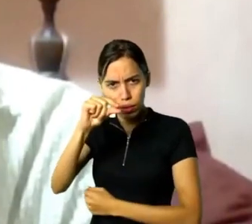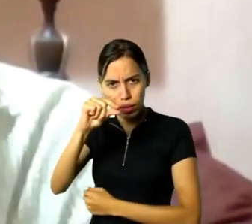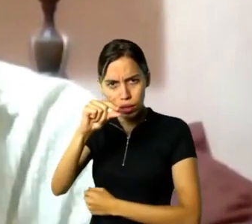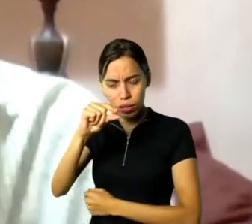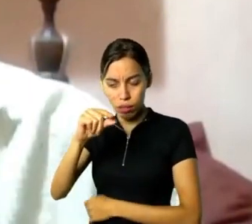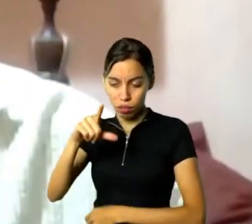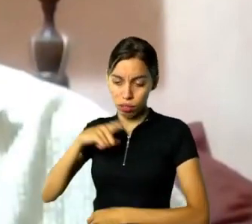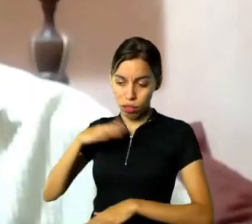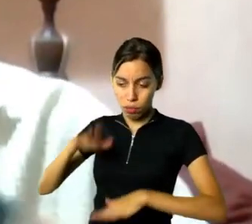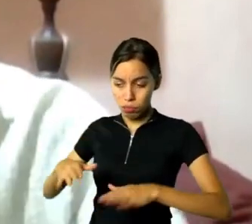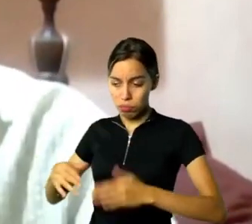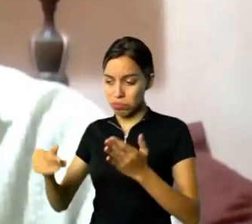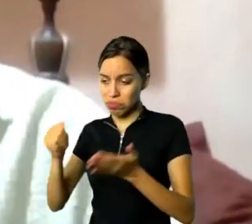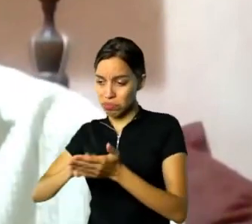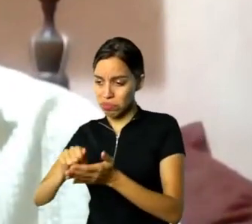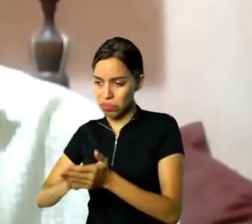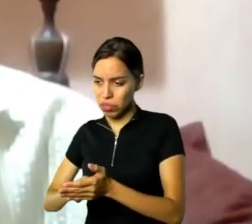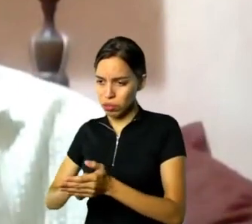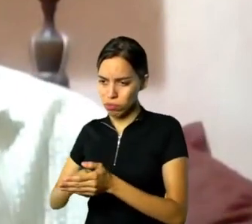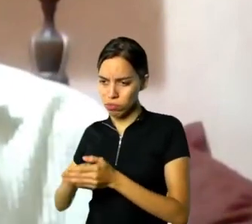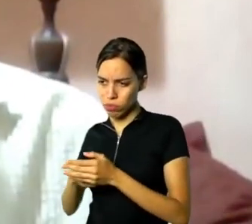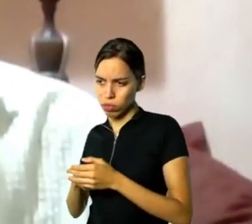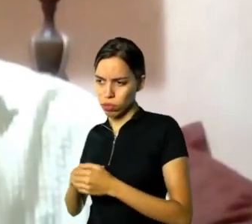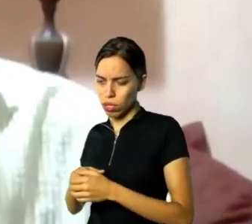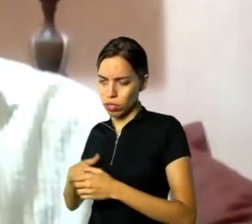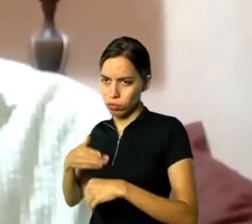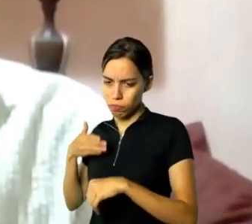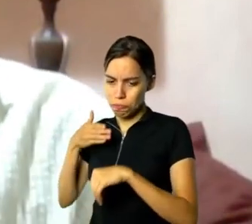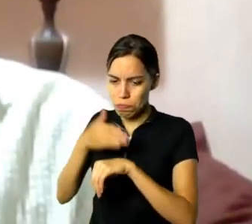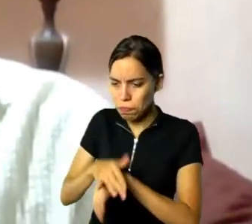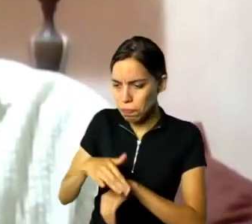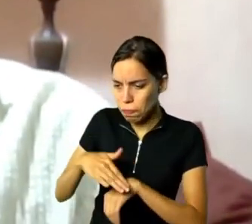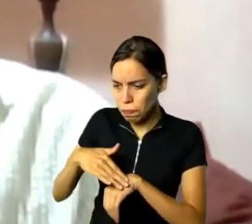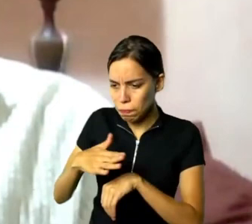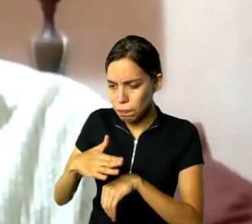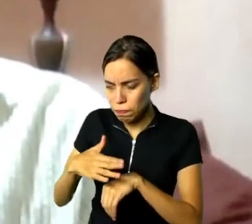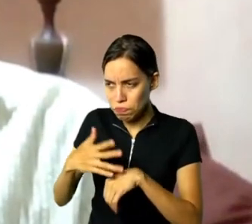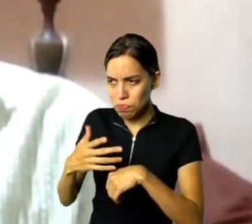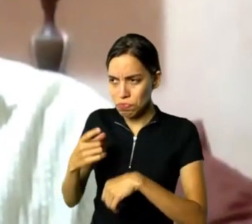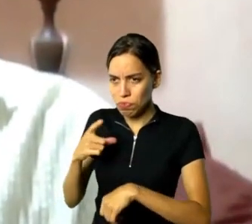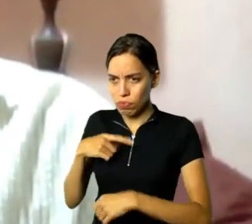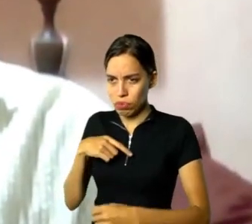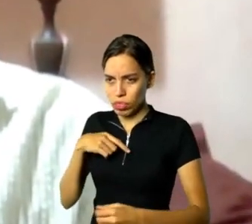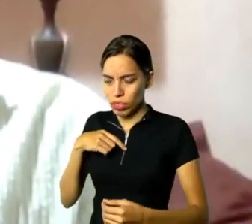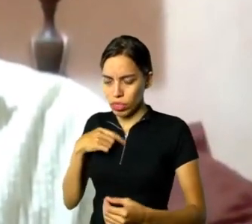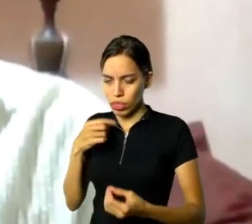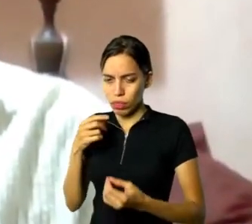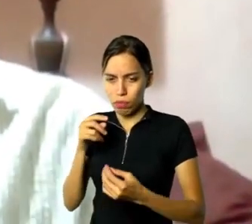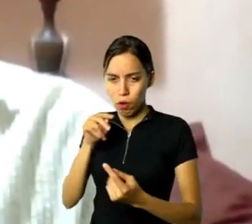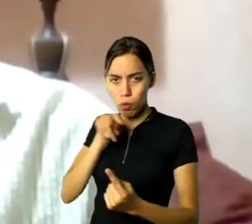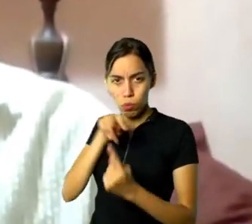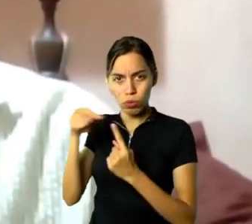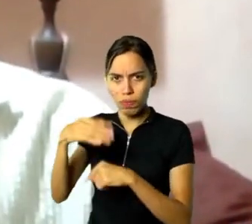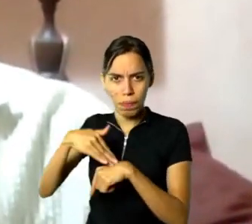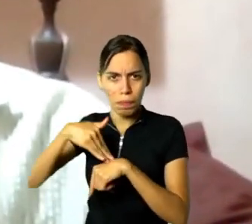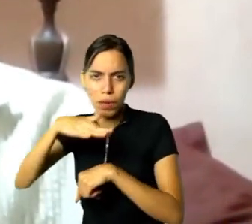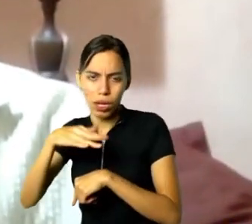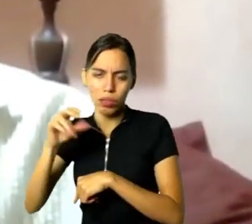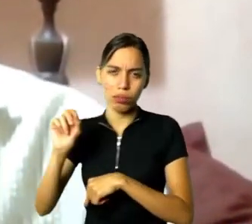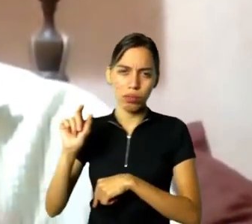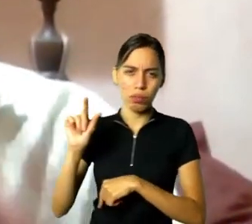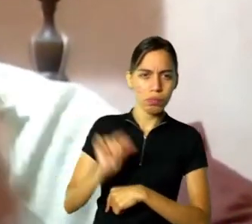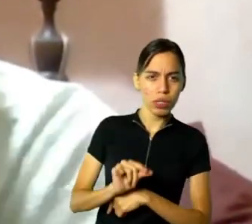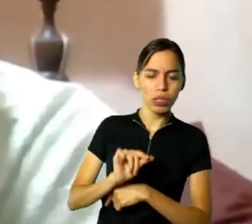antropológico, tem escritor que se coloca mais, coloca menos. E aí eu entendi e falei, olha, com uma semana eu voltei na